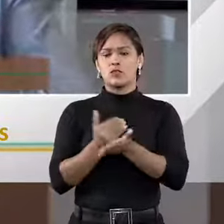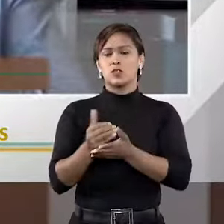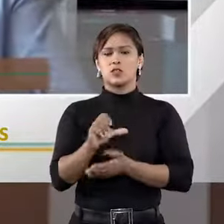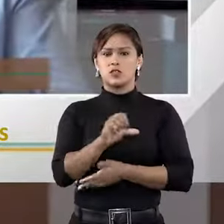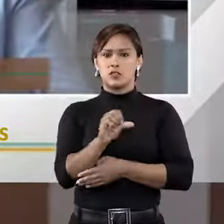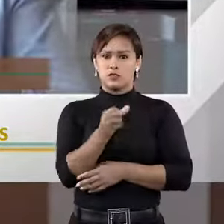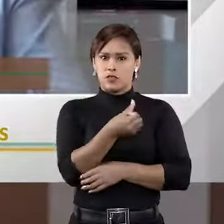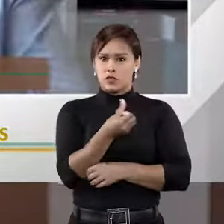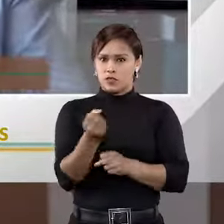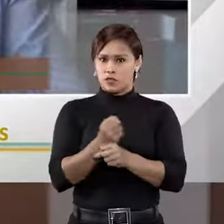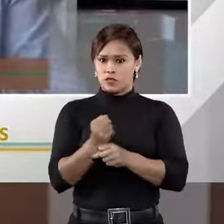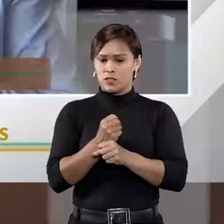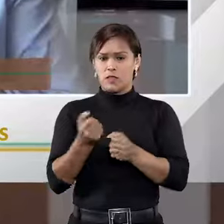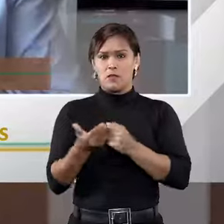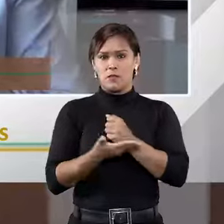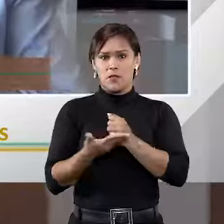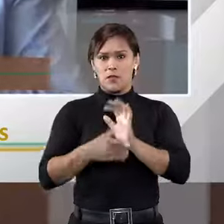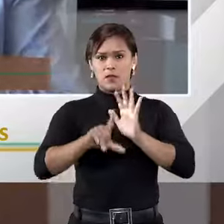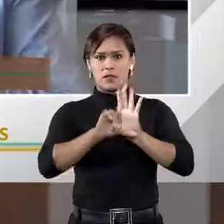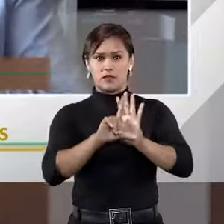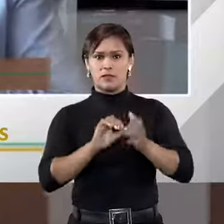96, com base nessa lei.